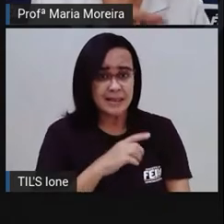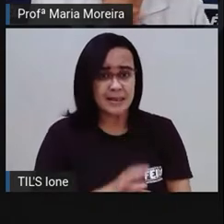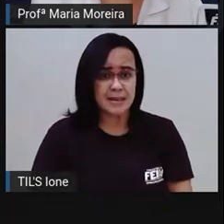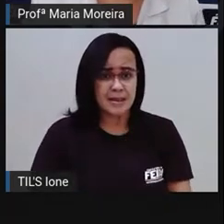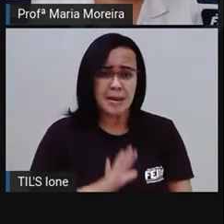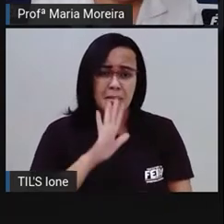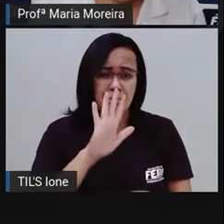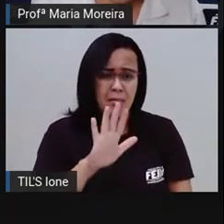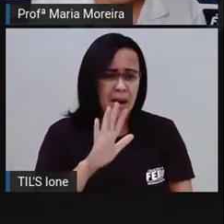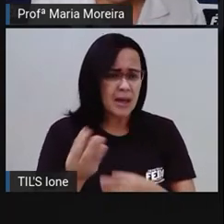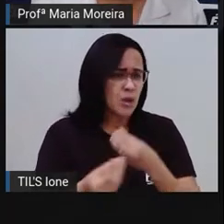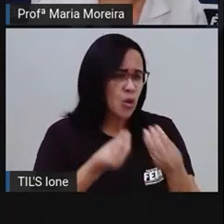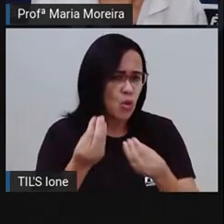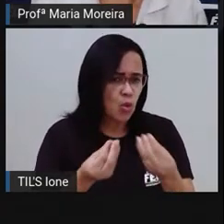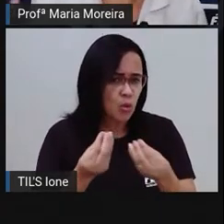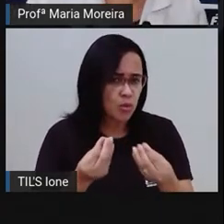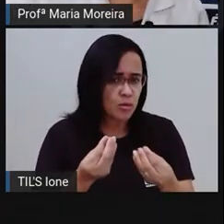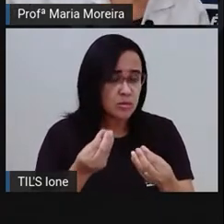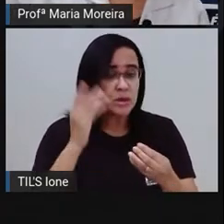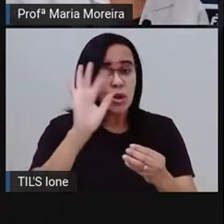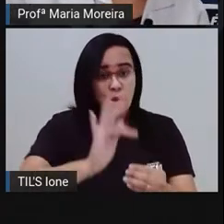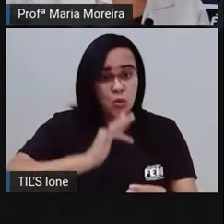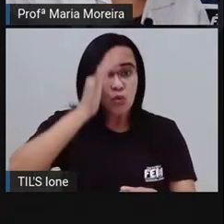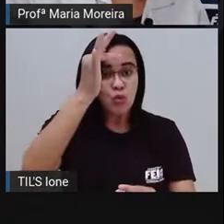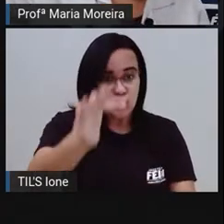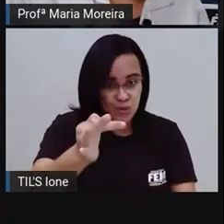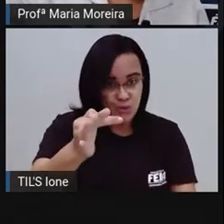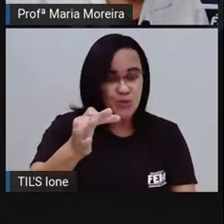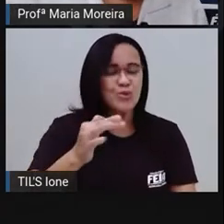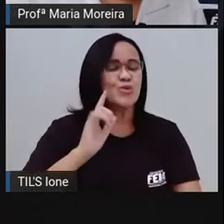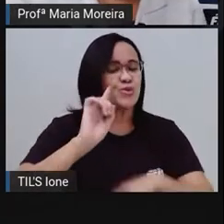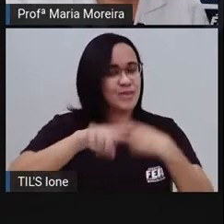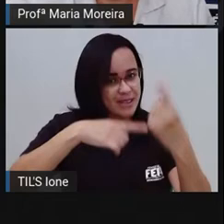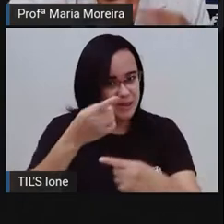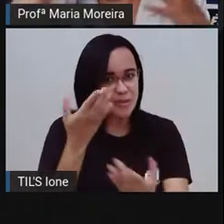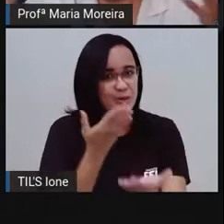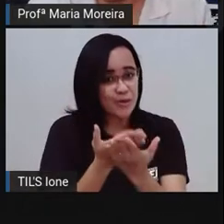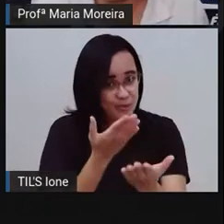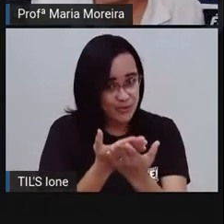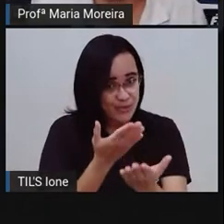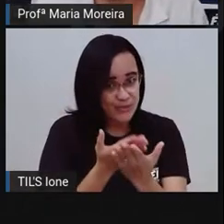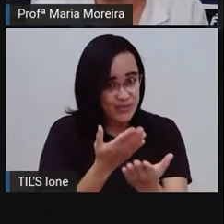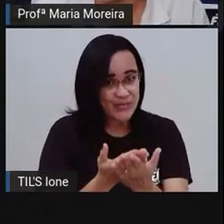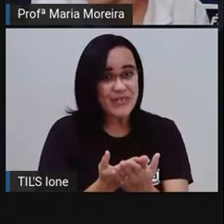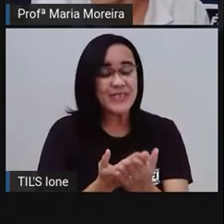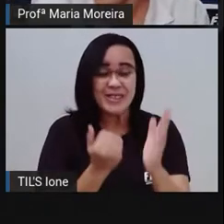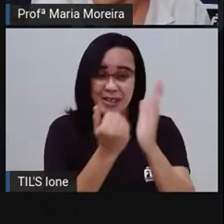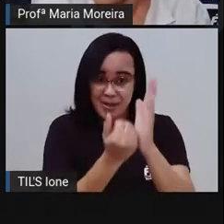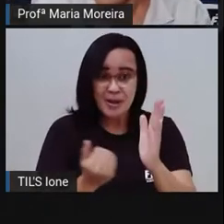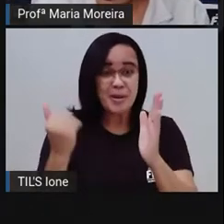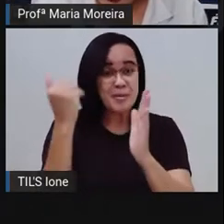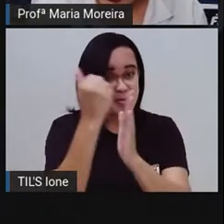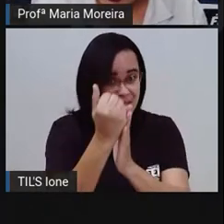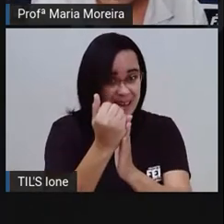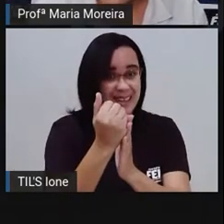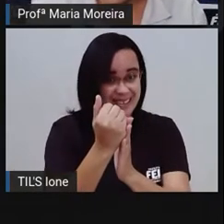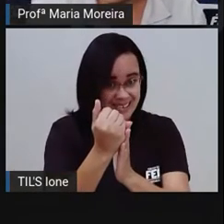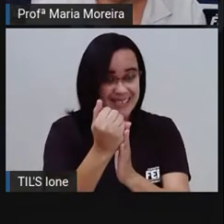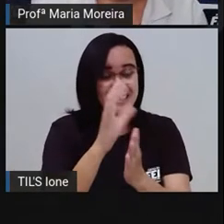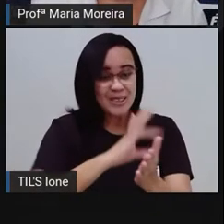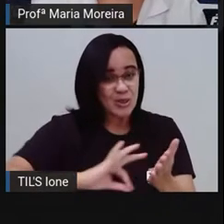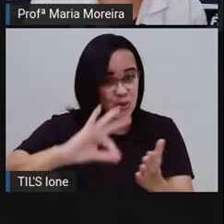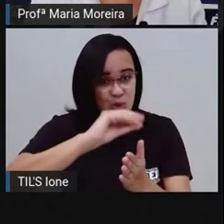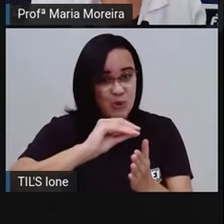tonicidade não é assunto para agora, é assunto para os nossos próximos pronomes, porque a gente vai falar bastante aqui sobre todos